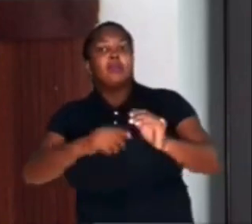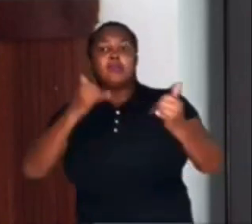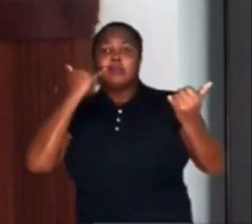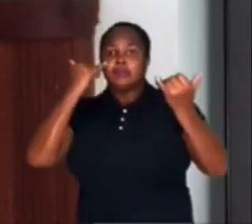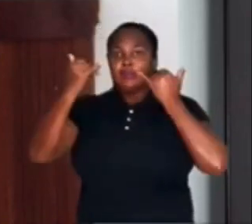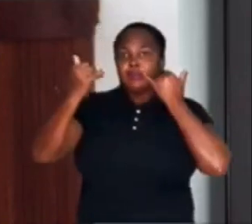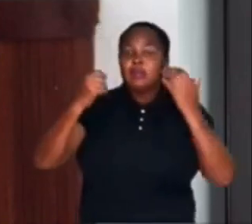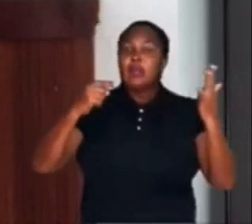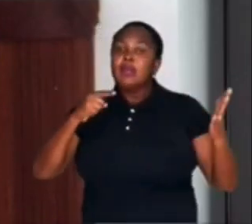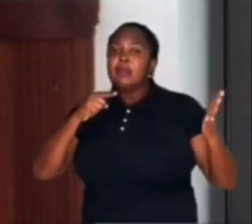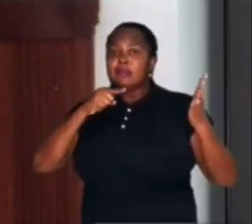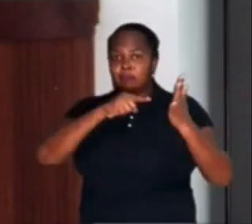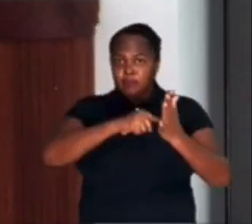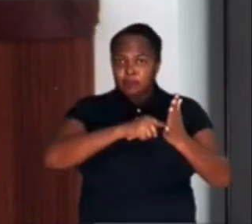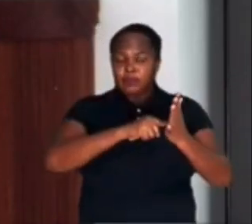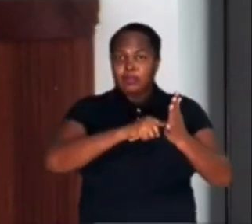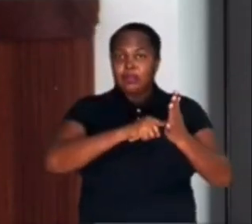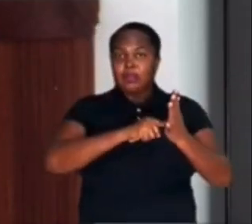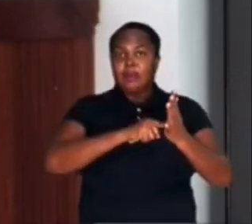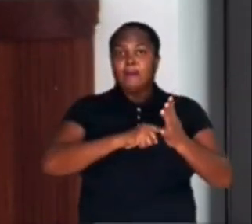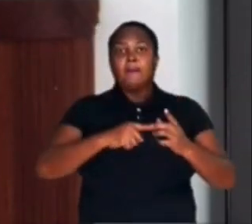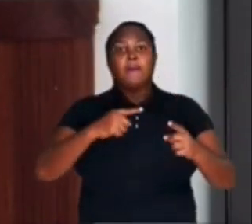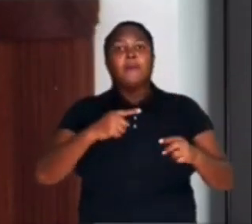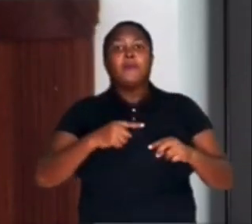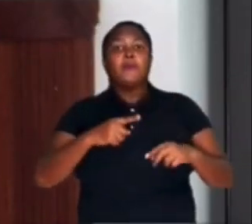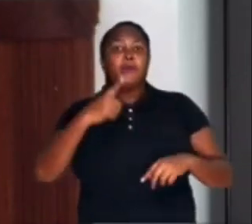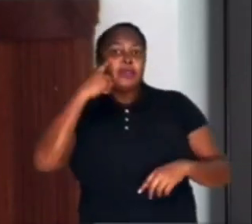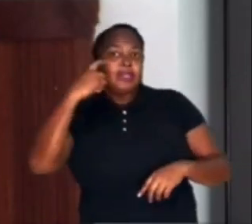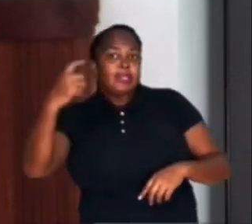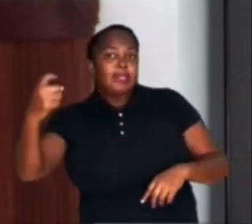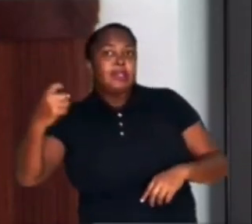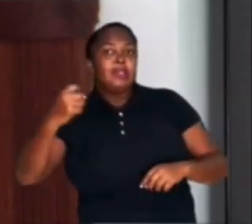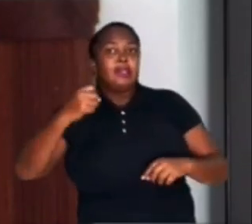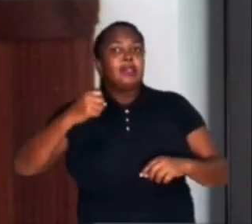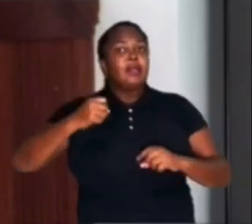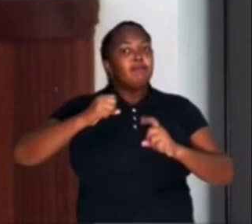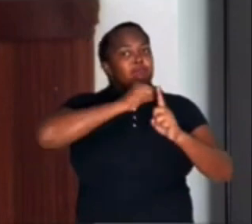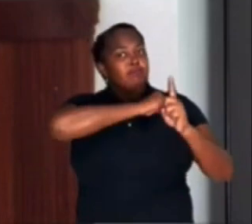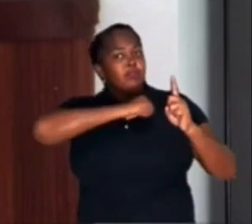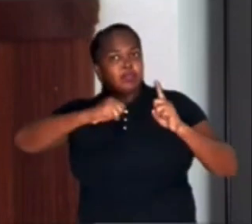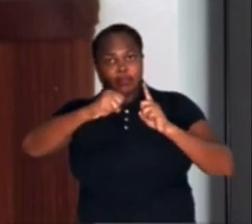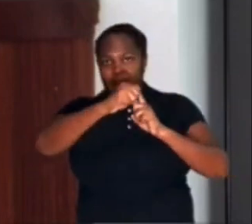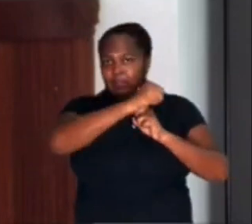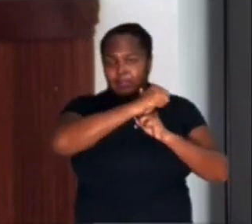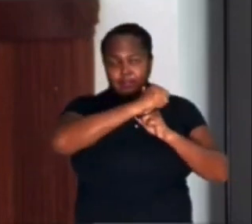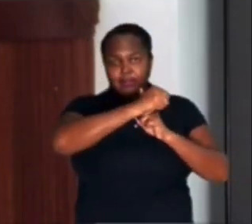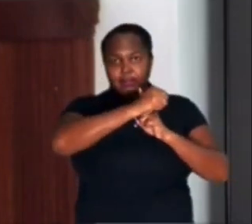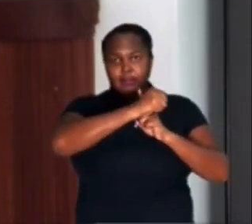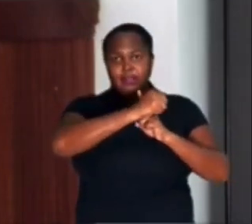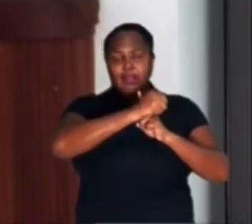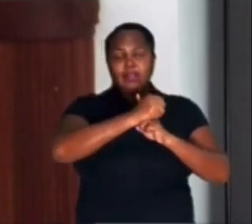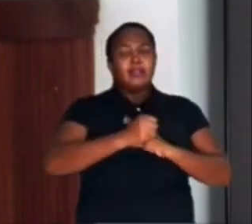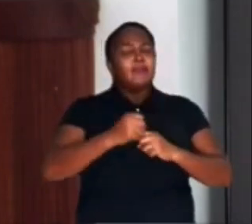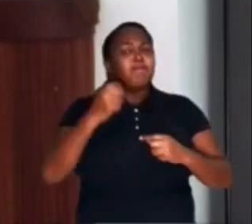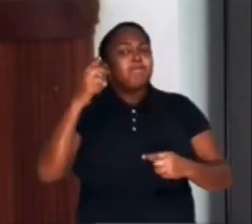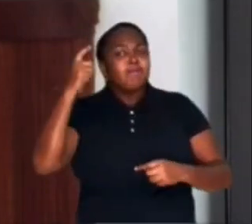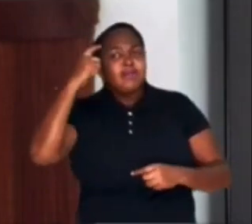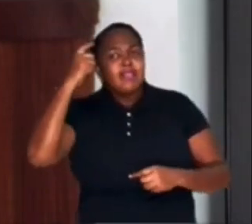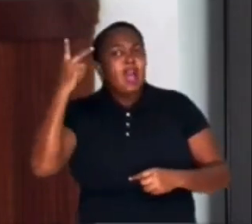denúncias em nome do interesse público, Nunca encarei com normalidade a